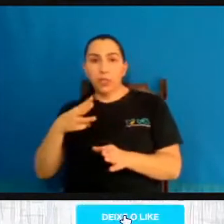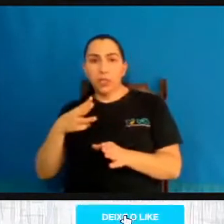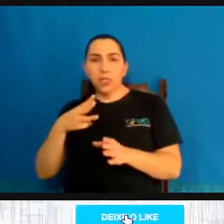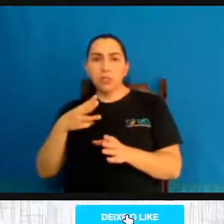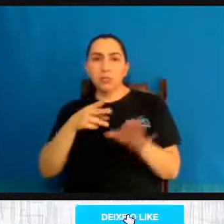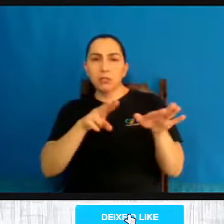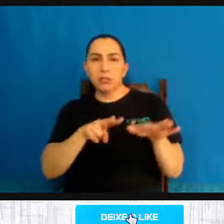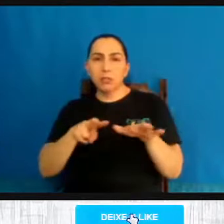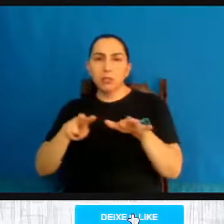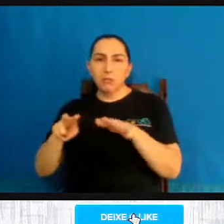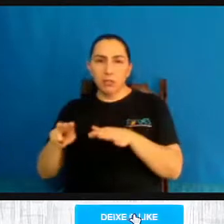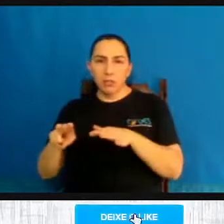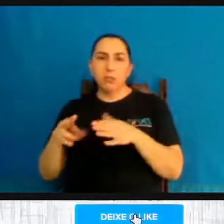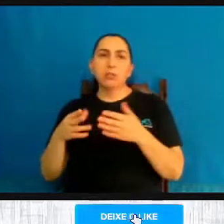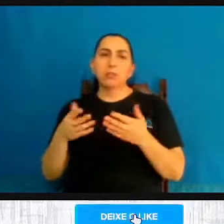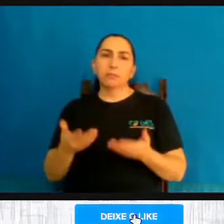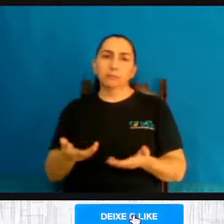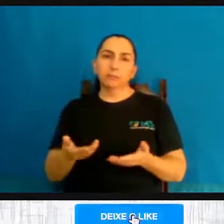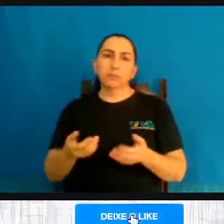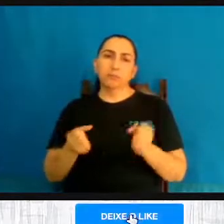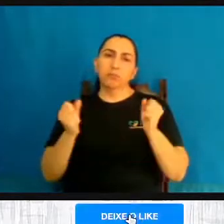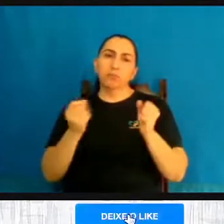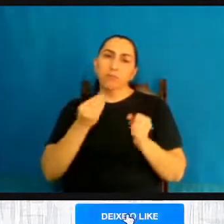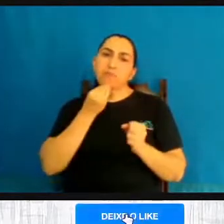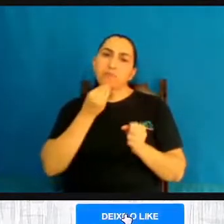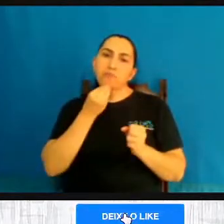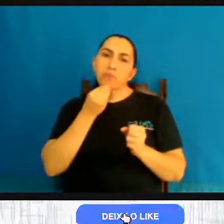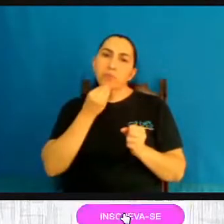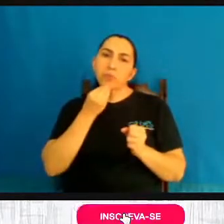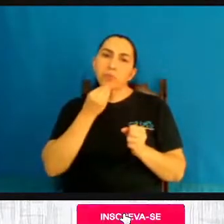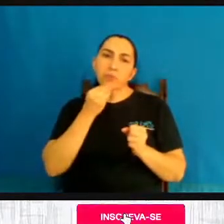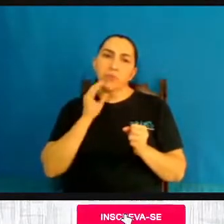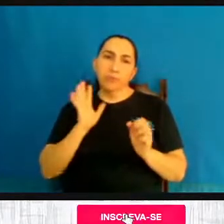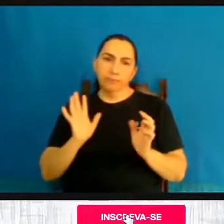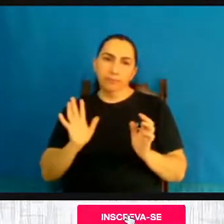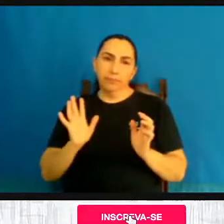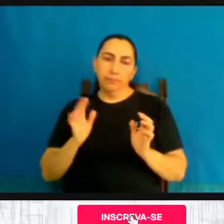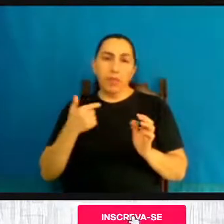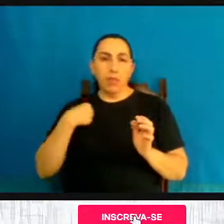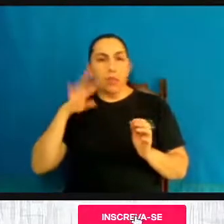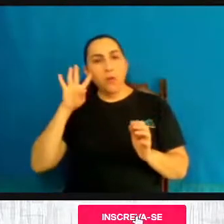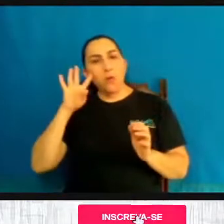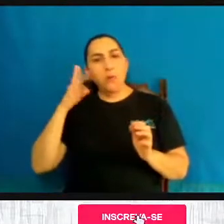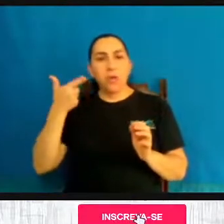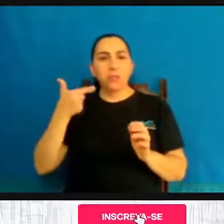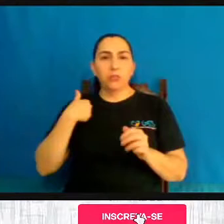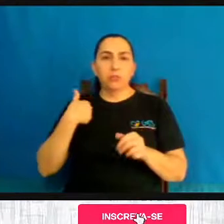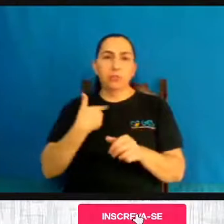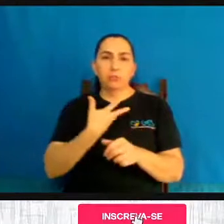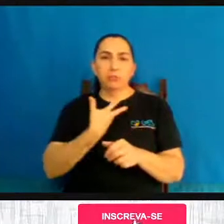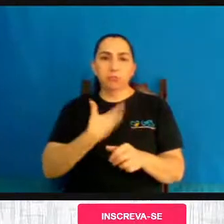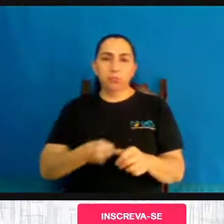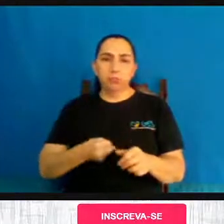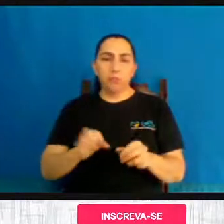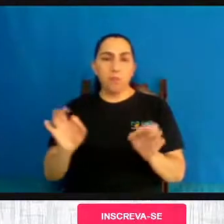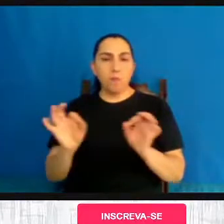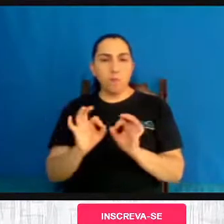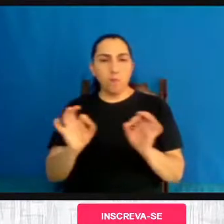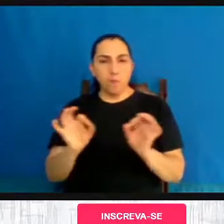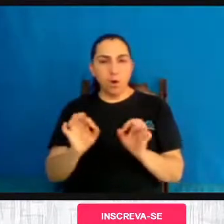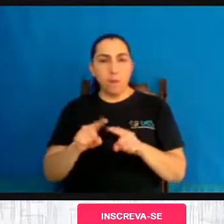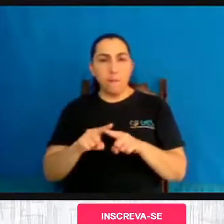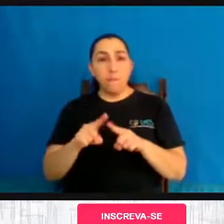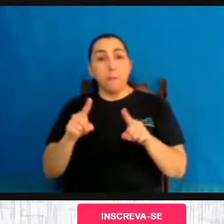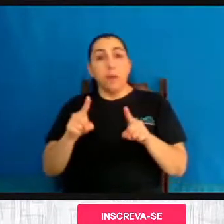dias, então, nesse caso, não foi adequado, no meu entender, a prática, mas o melhor